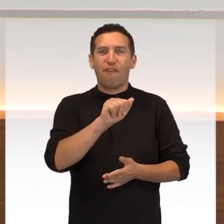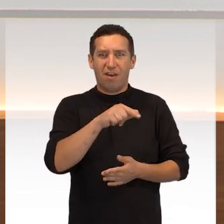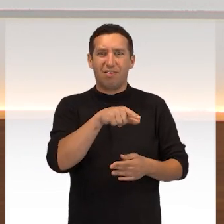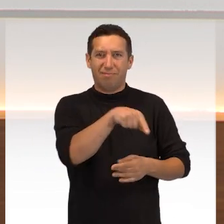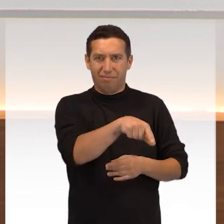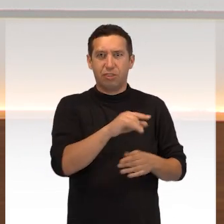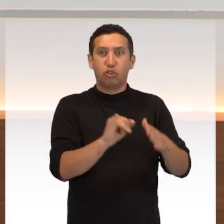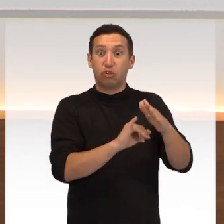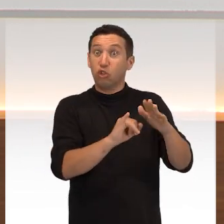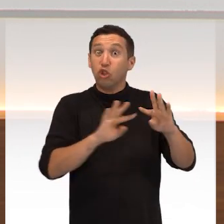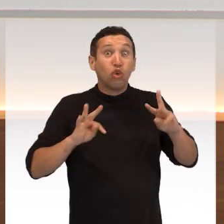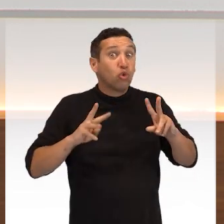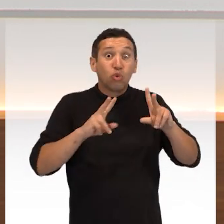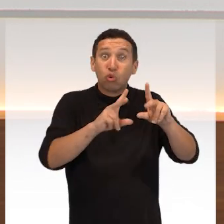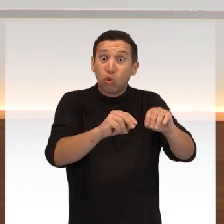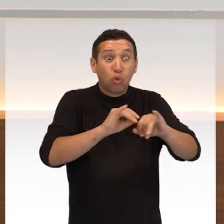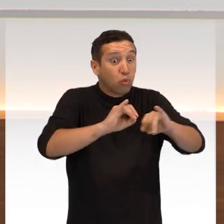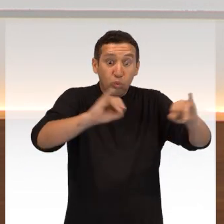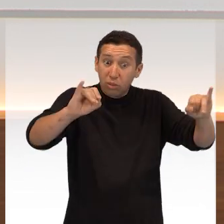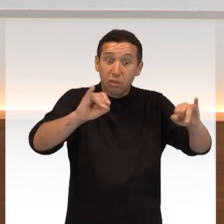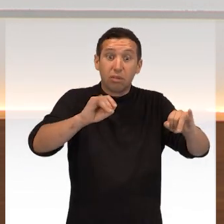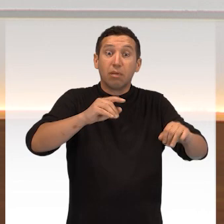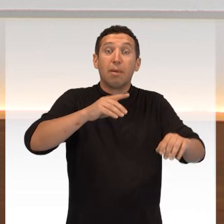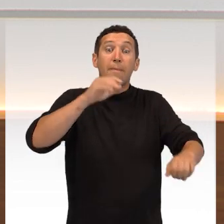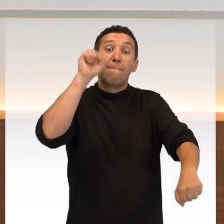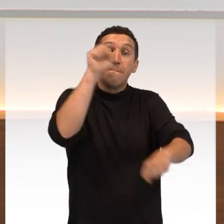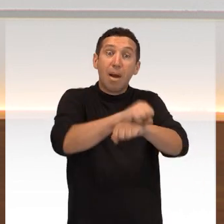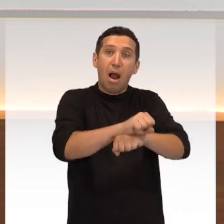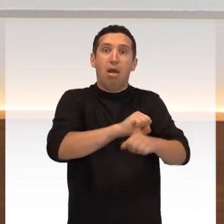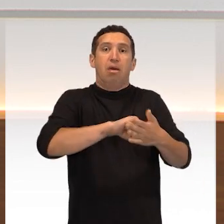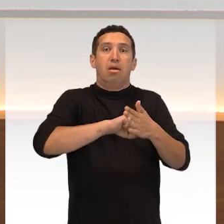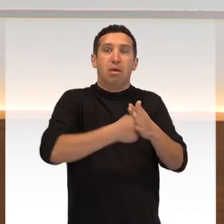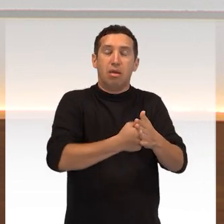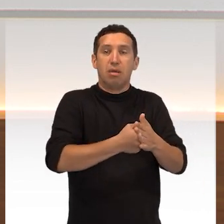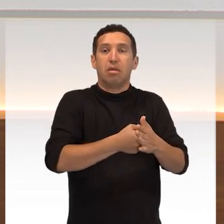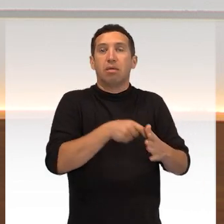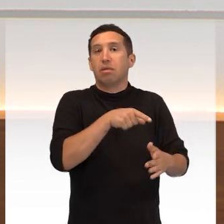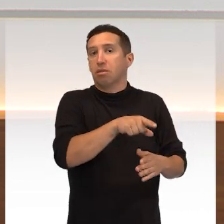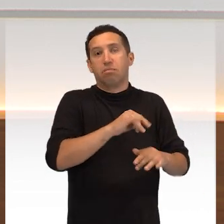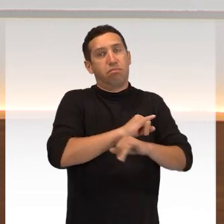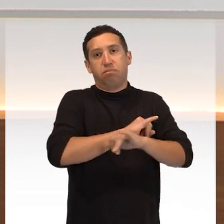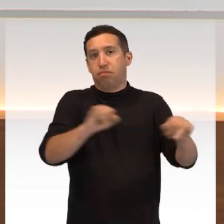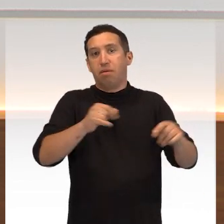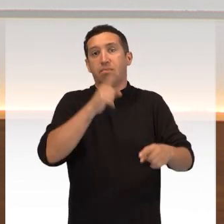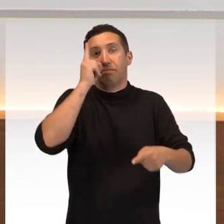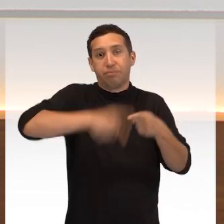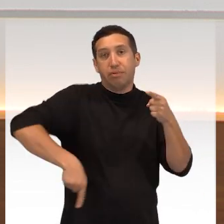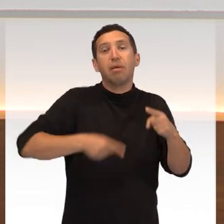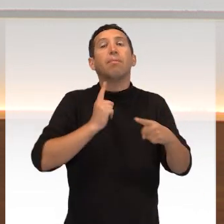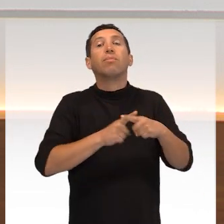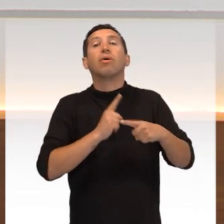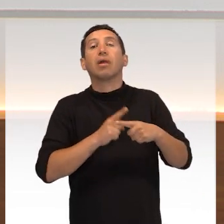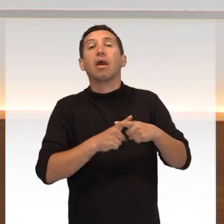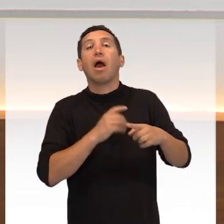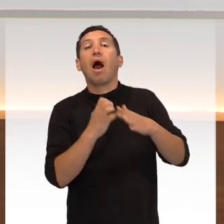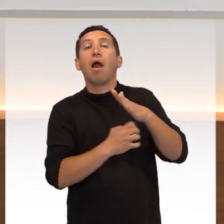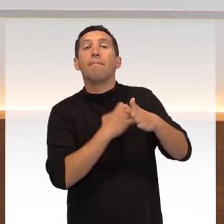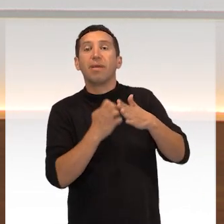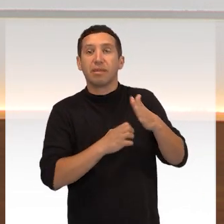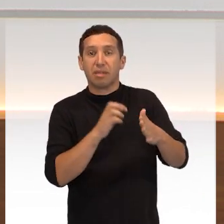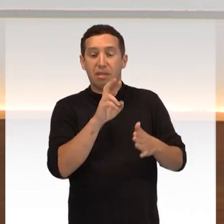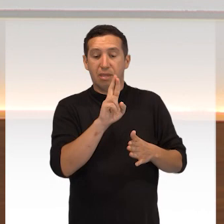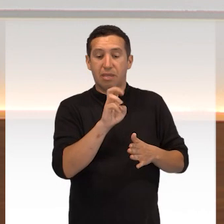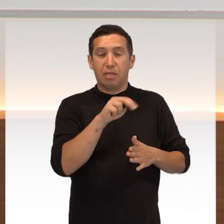a suspender a divulgação de toda e qualquer propaganda veiculada ou patrocinada por ela. Isso porque a